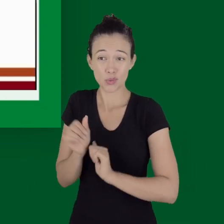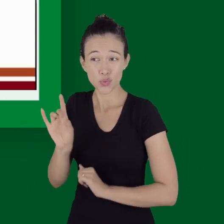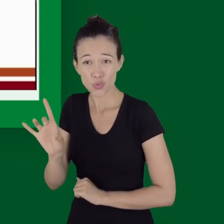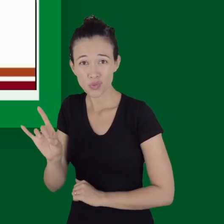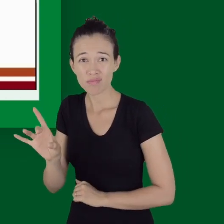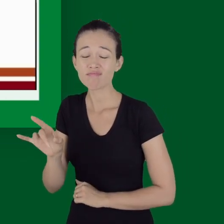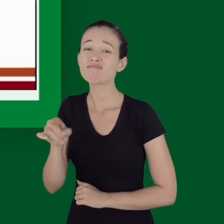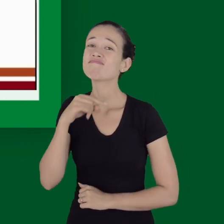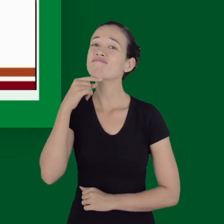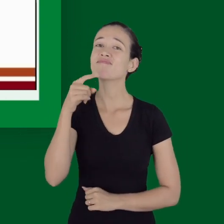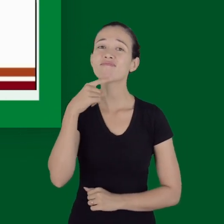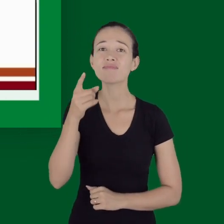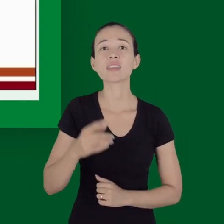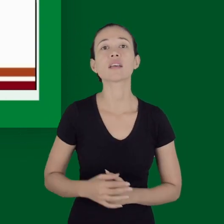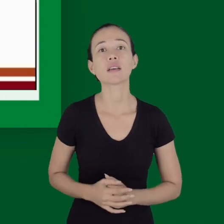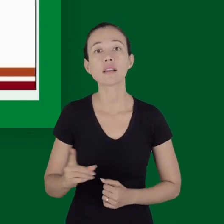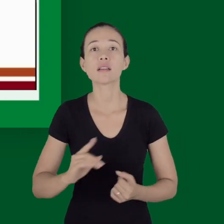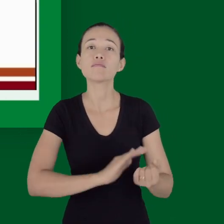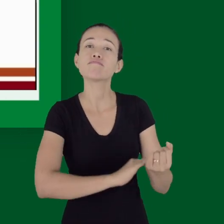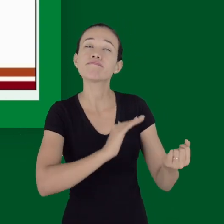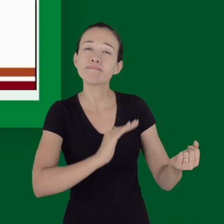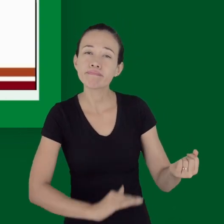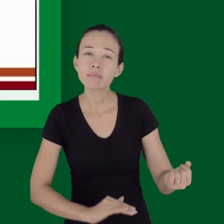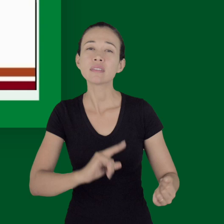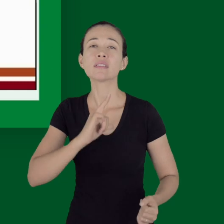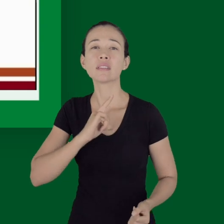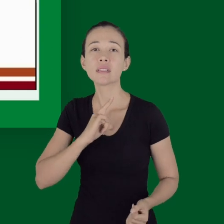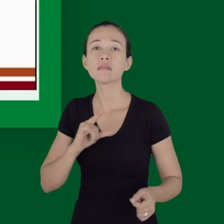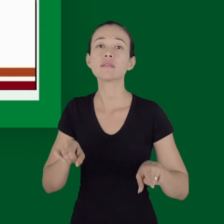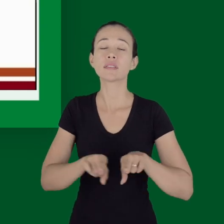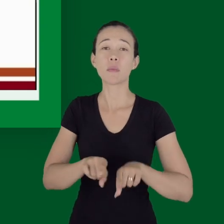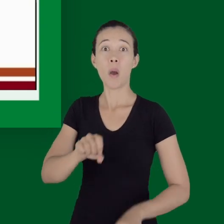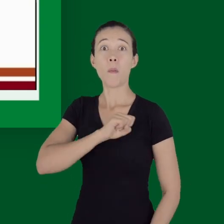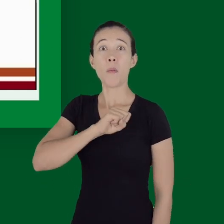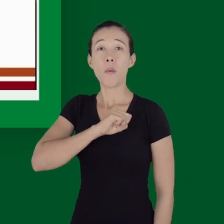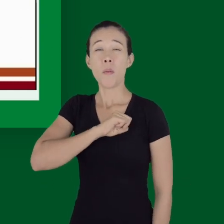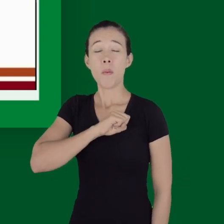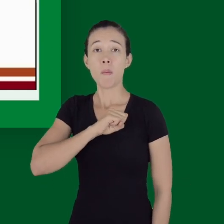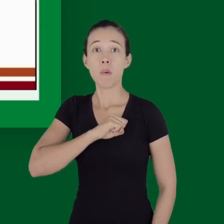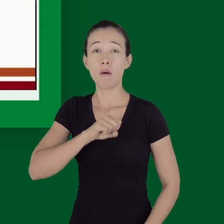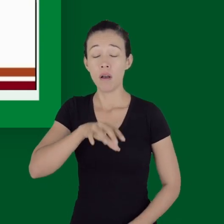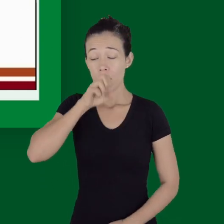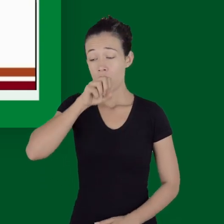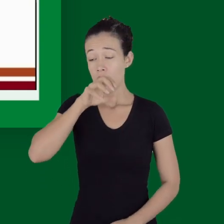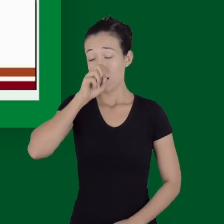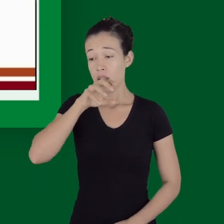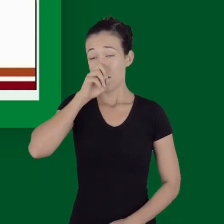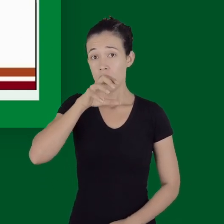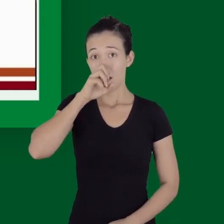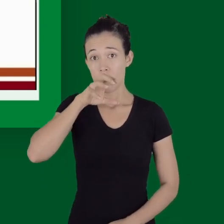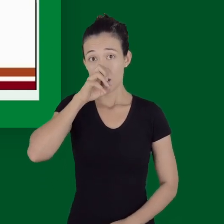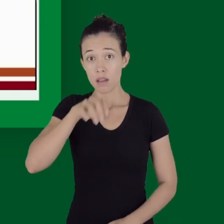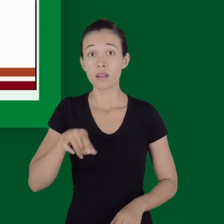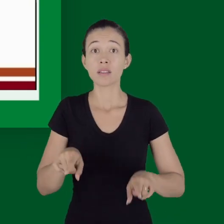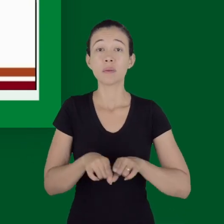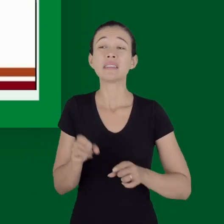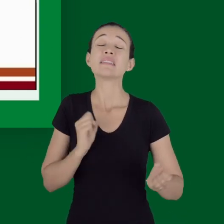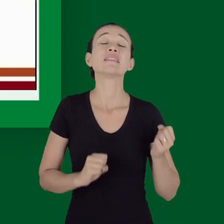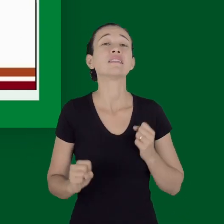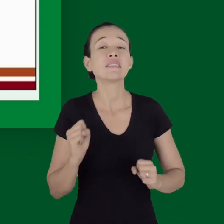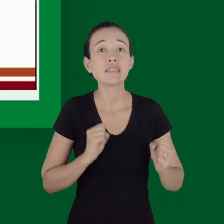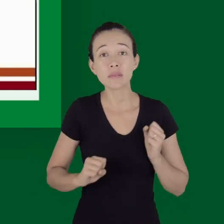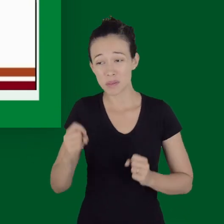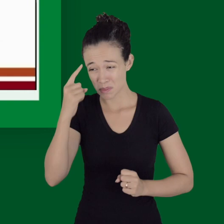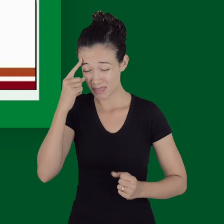taquicardia, com frequência entre 120 e 140, taquipneia, frequência respiratória entre 30 e 40, uma ansiedade